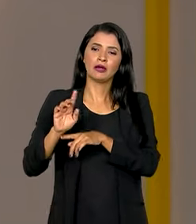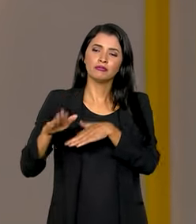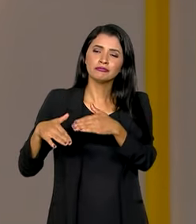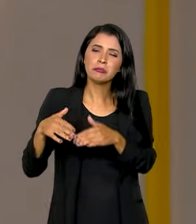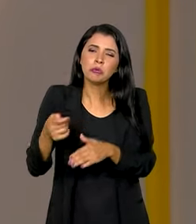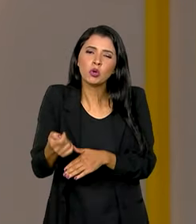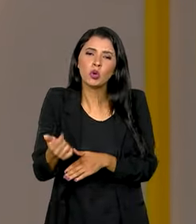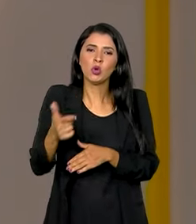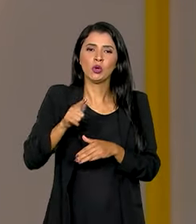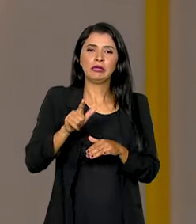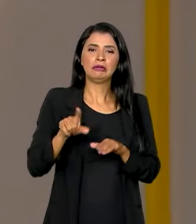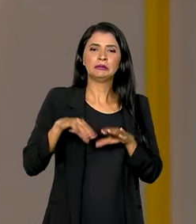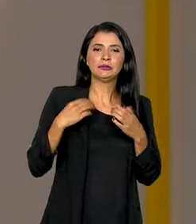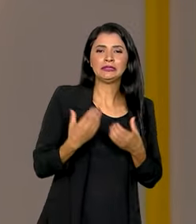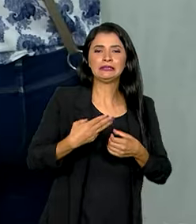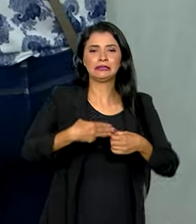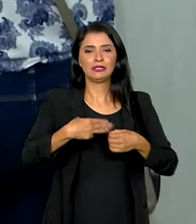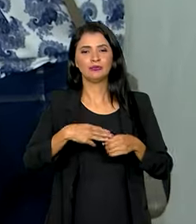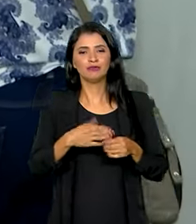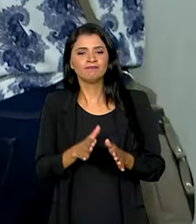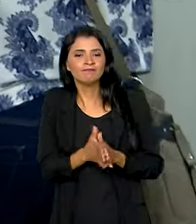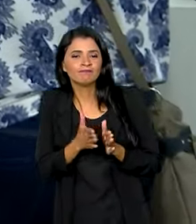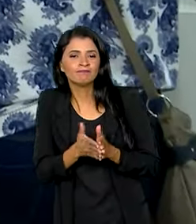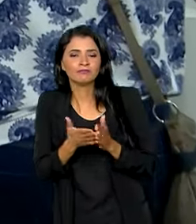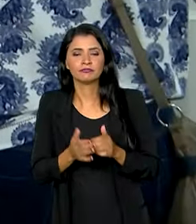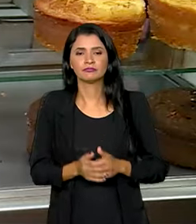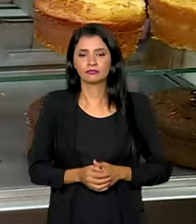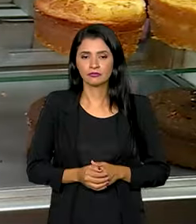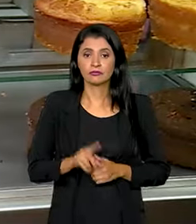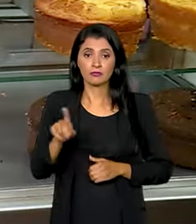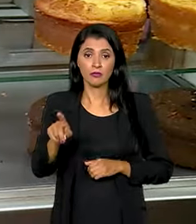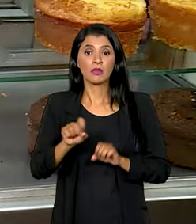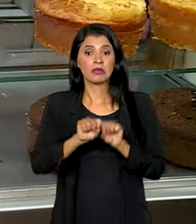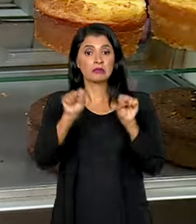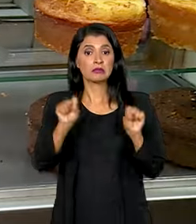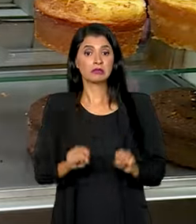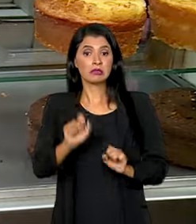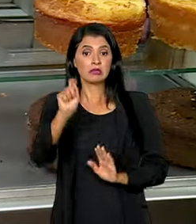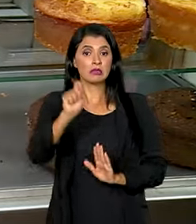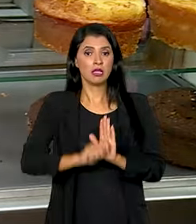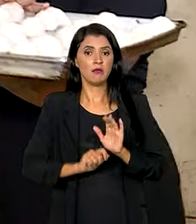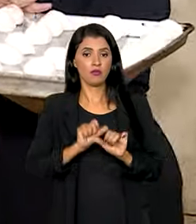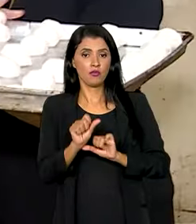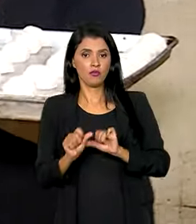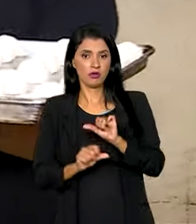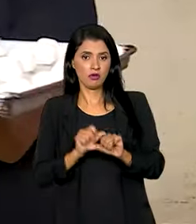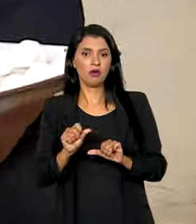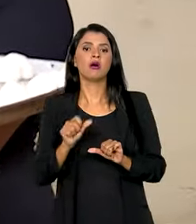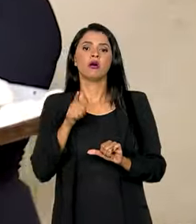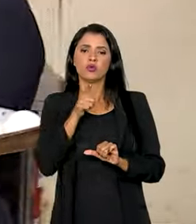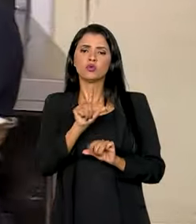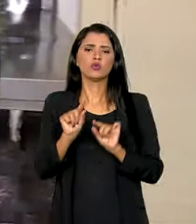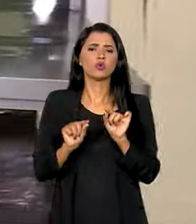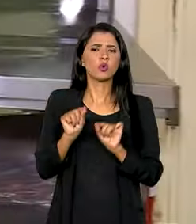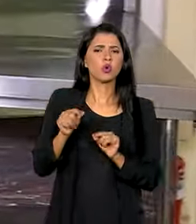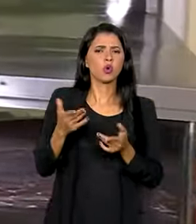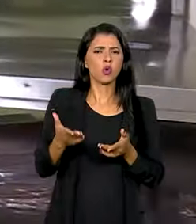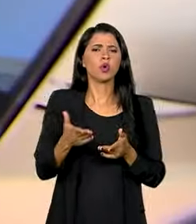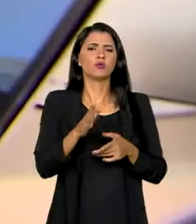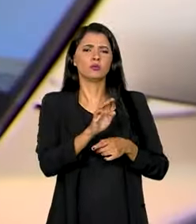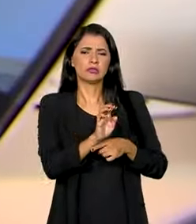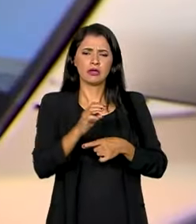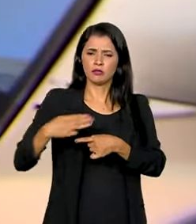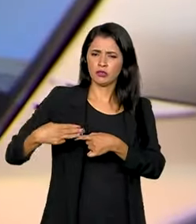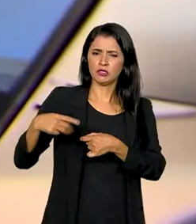e municípios carentes. O sistema tributário reformulado define alterações na maneira como estados e